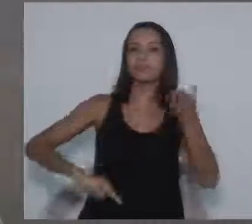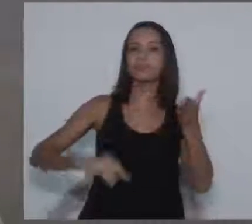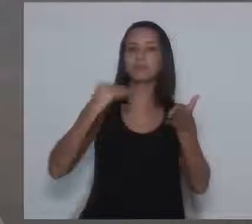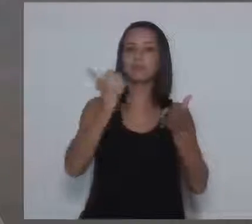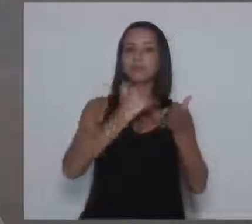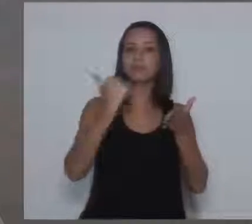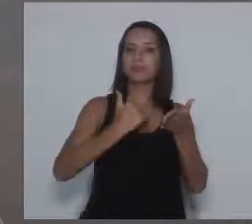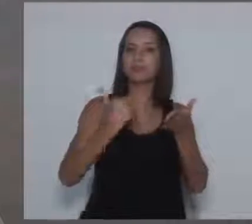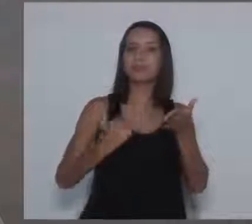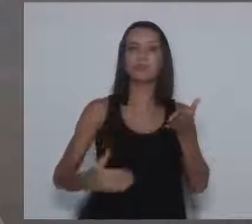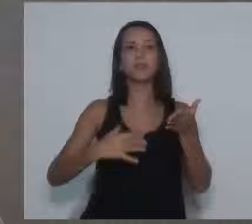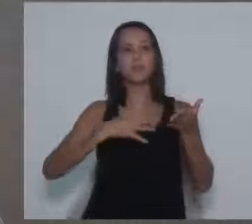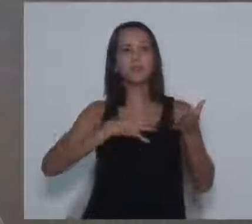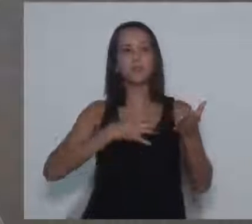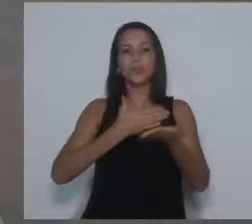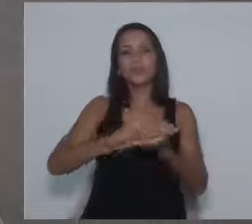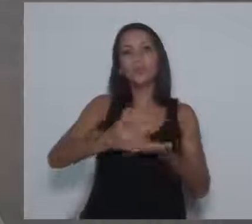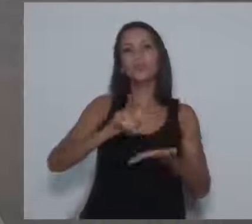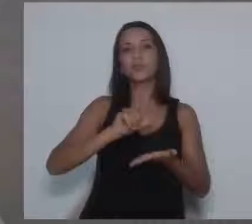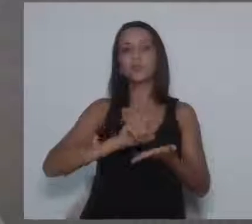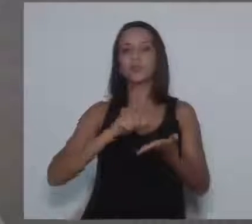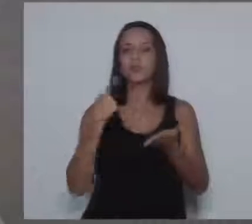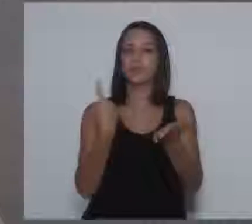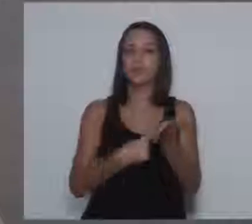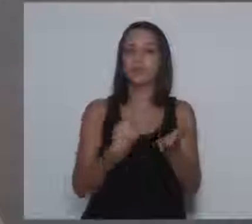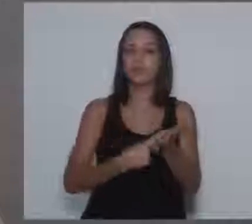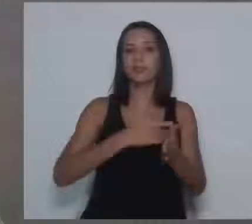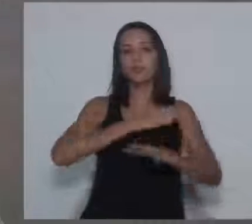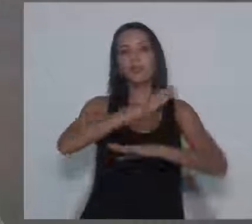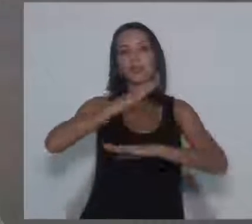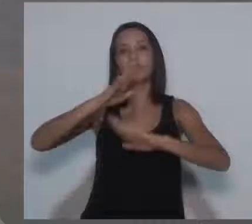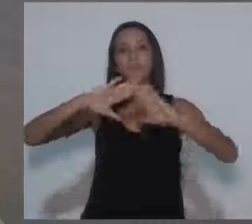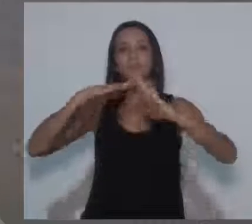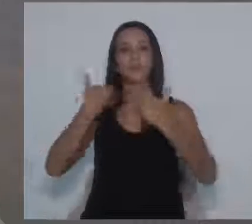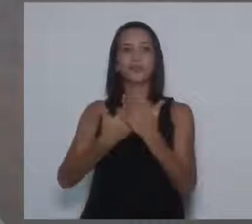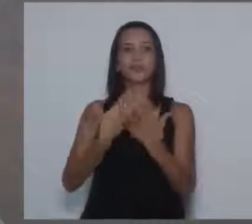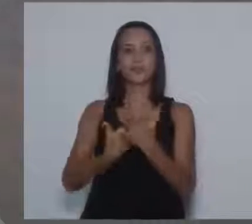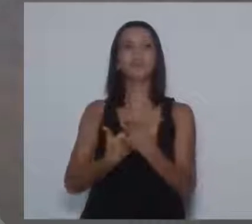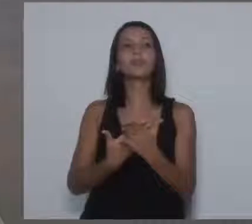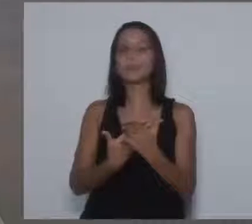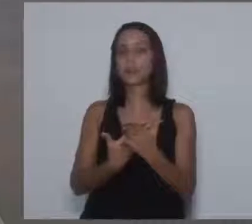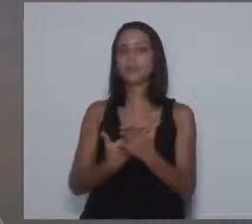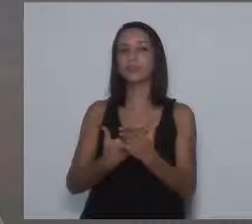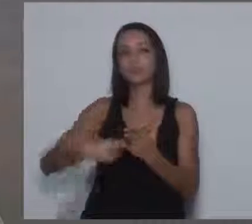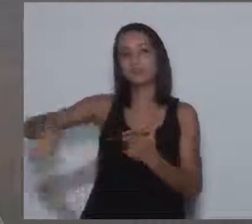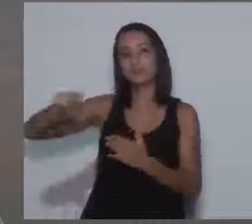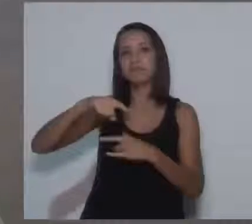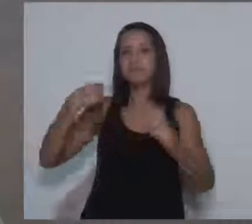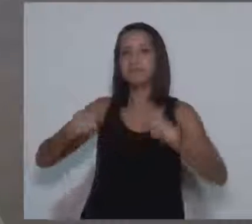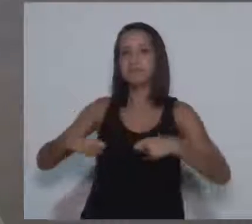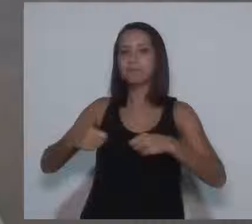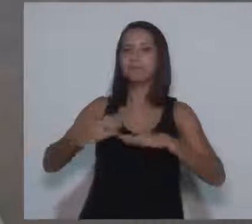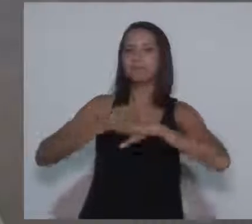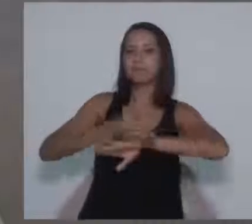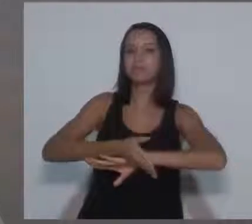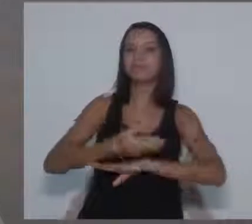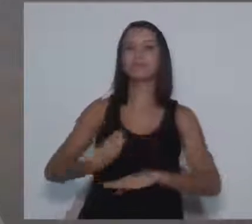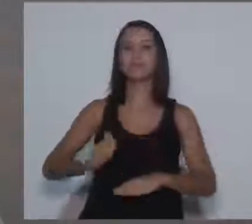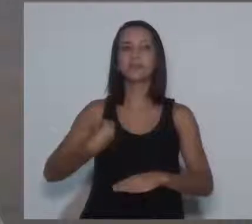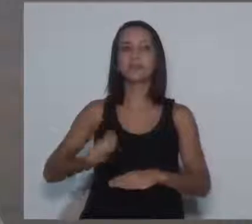falando, e aí a gente começa a fazer uma agenda nas escolas e, logicamente, todos poderão e deverão participar.